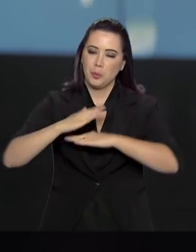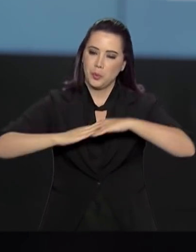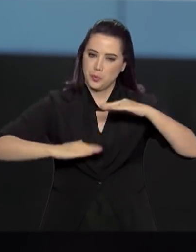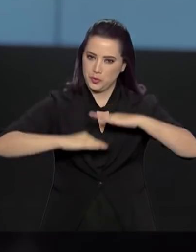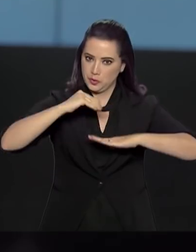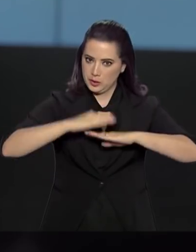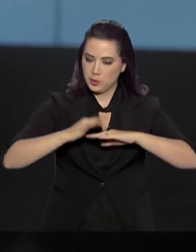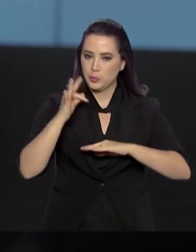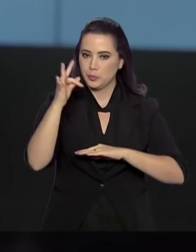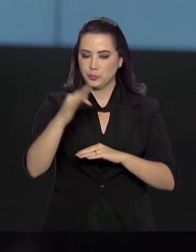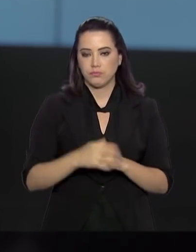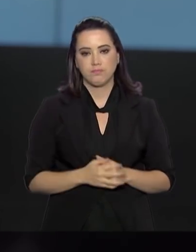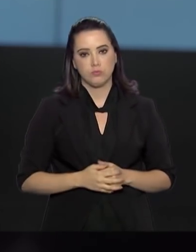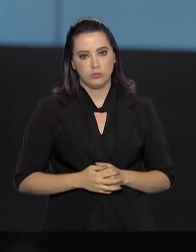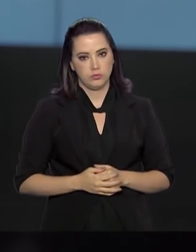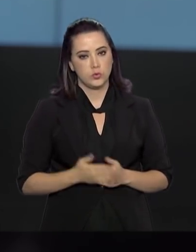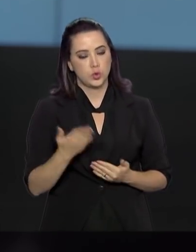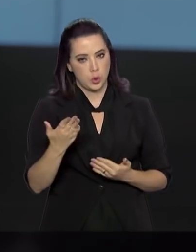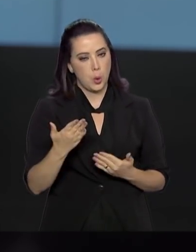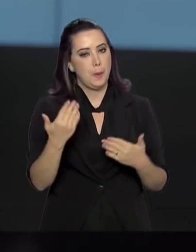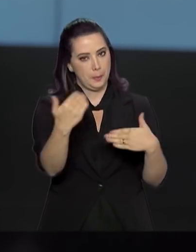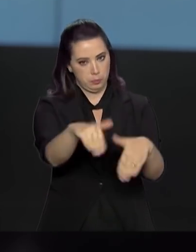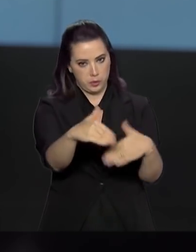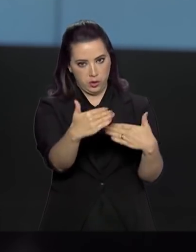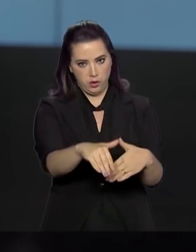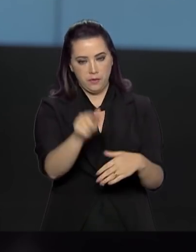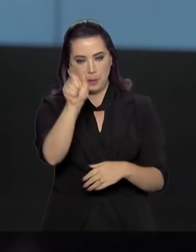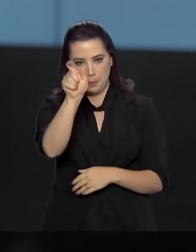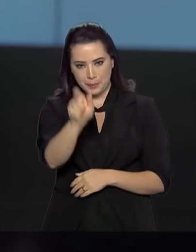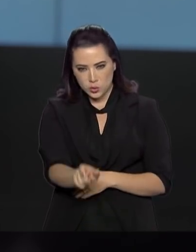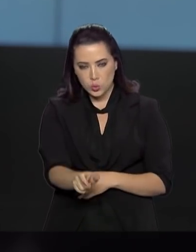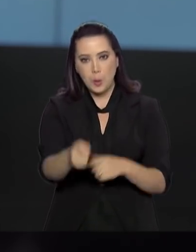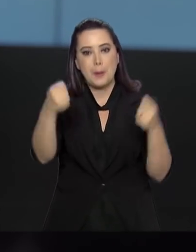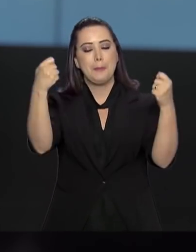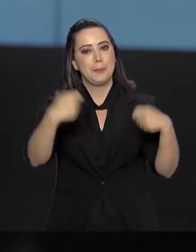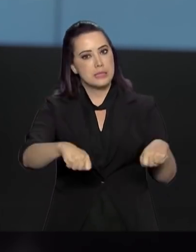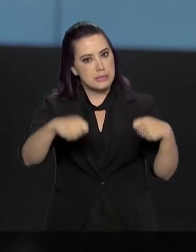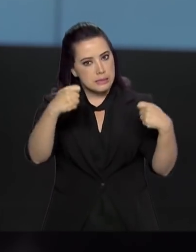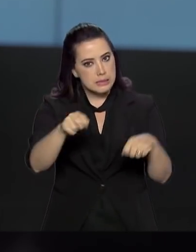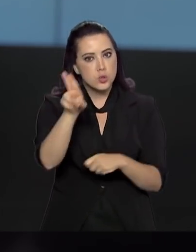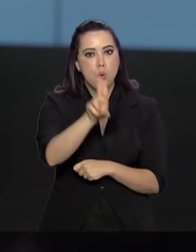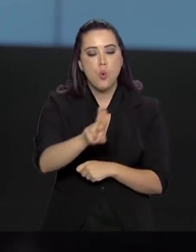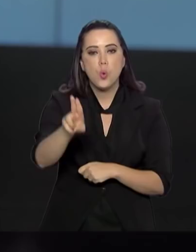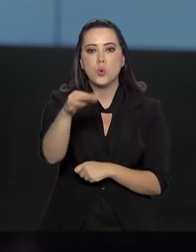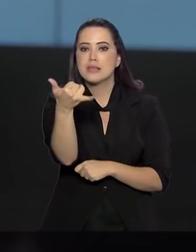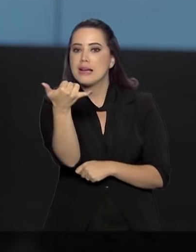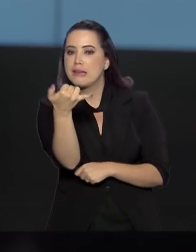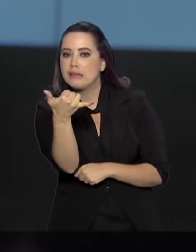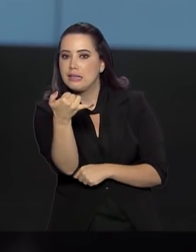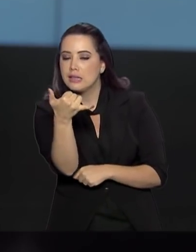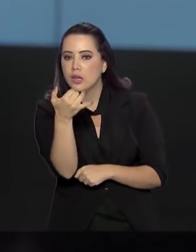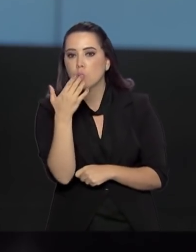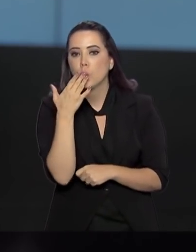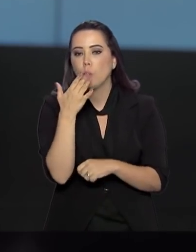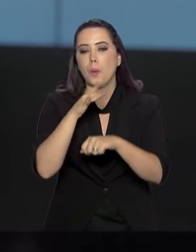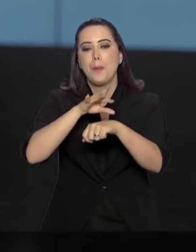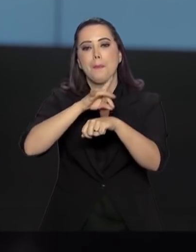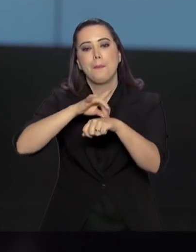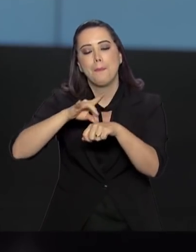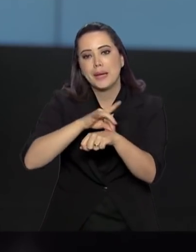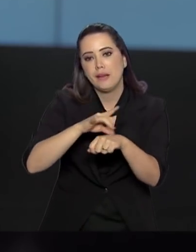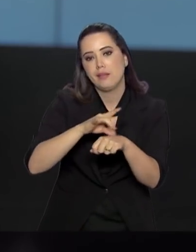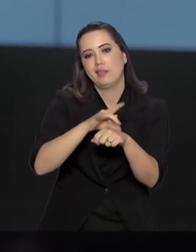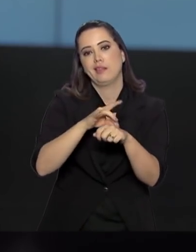profissão. Para fazer a prova, o candidato tem que usar caneta tinta preta em